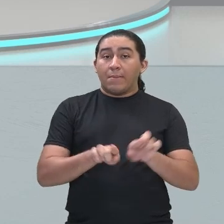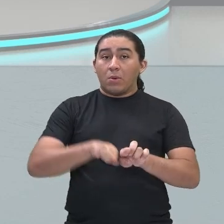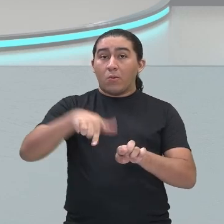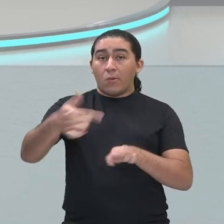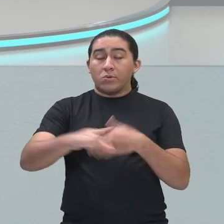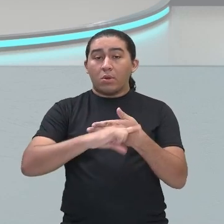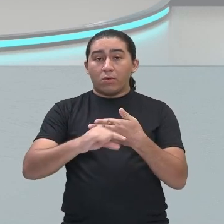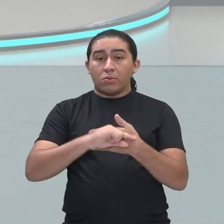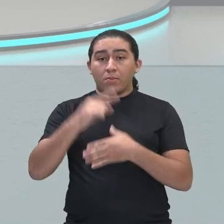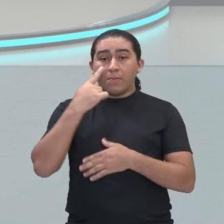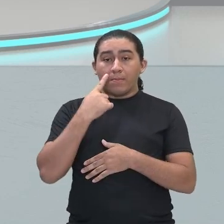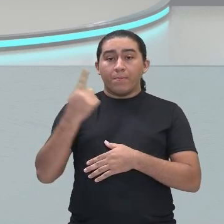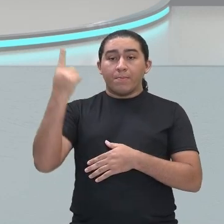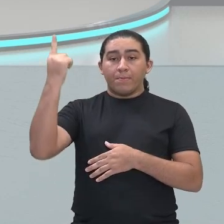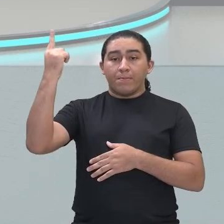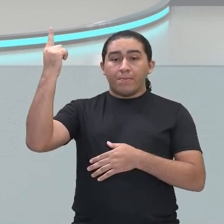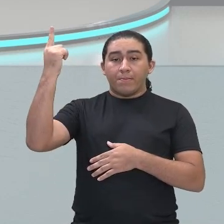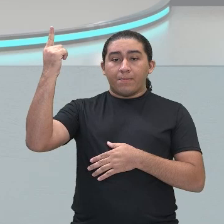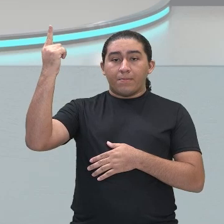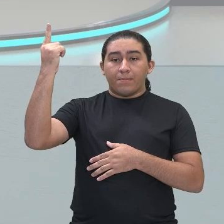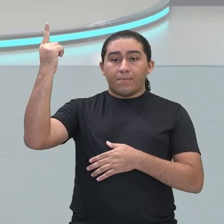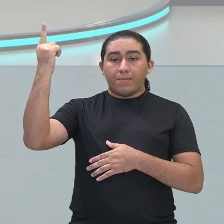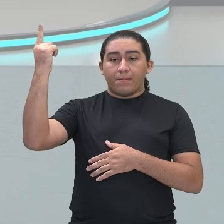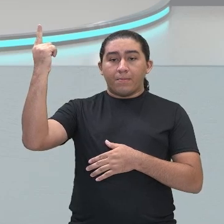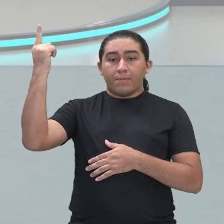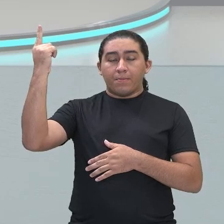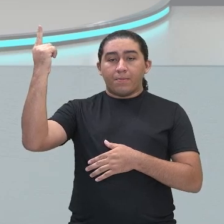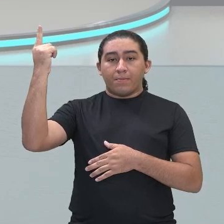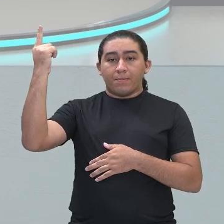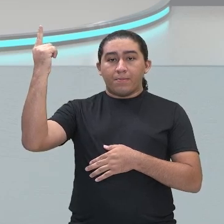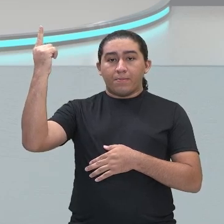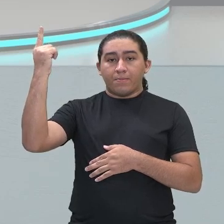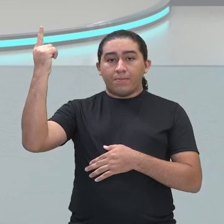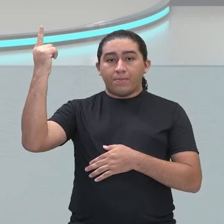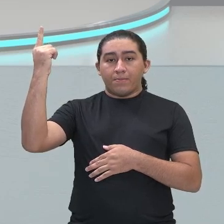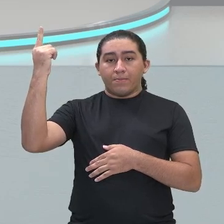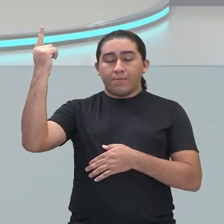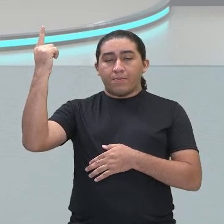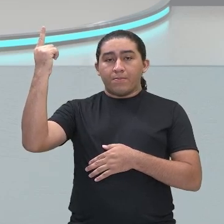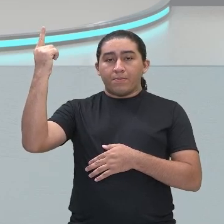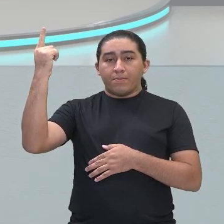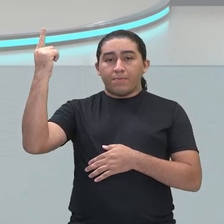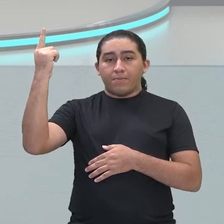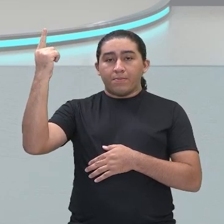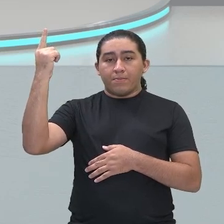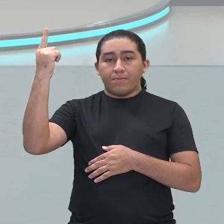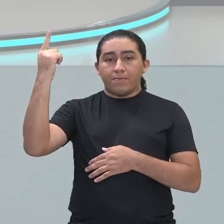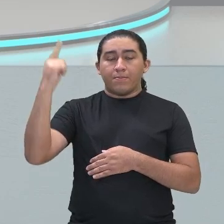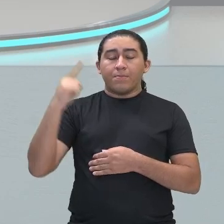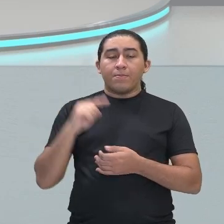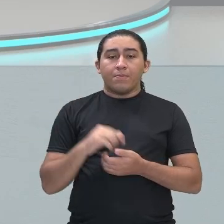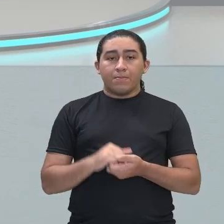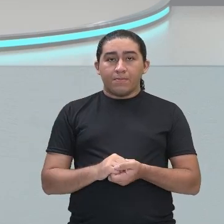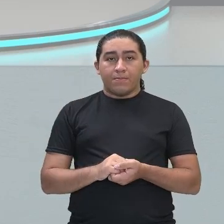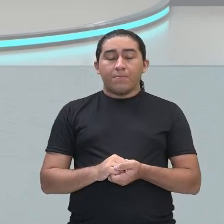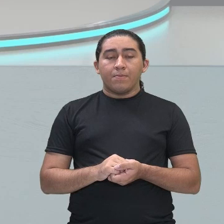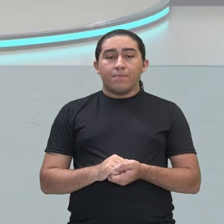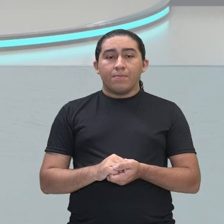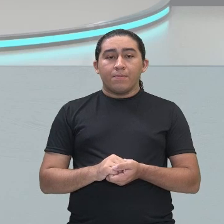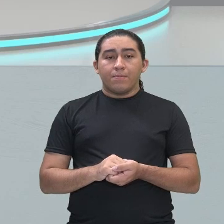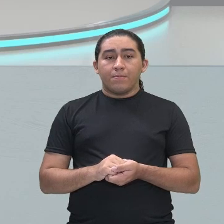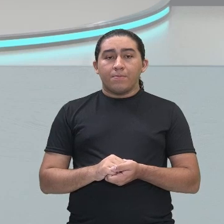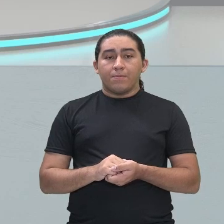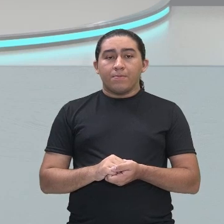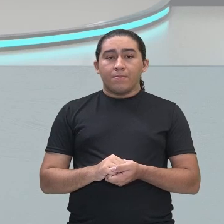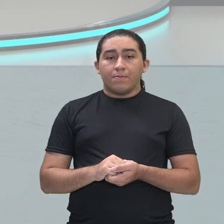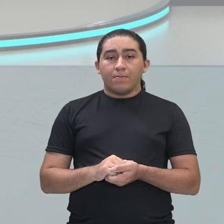Quita. A obra dele. Obras Poéticas com dois volumes de sua obra completa. Então, o Domingos dos Reis